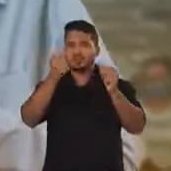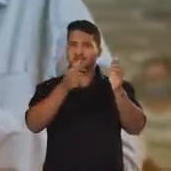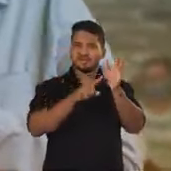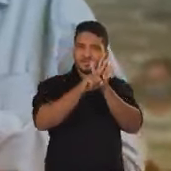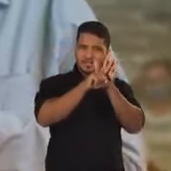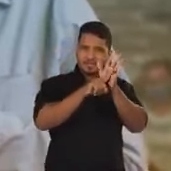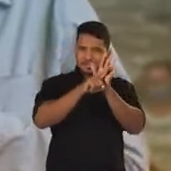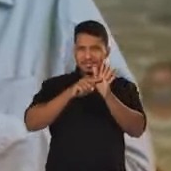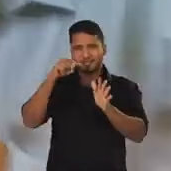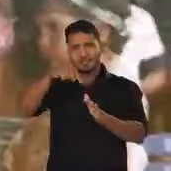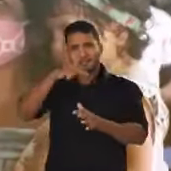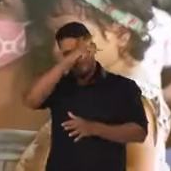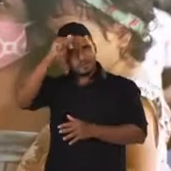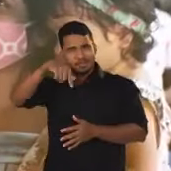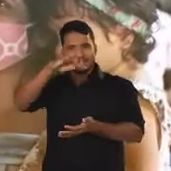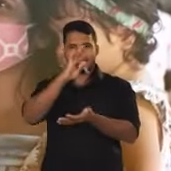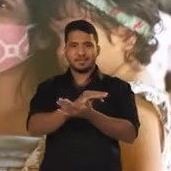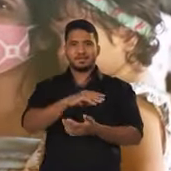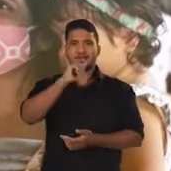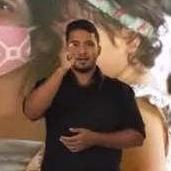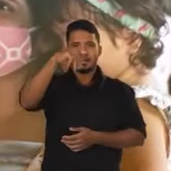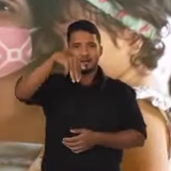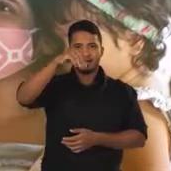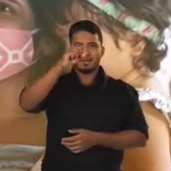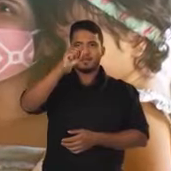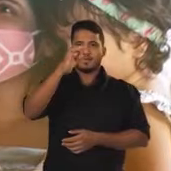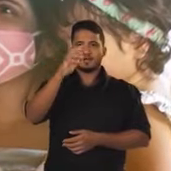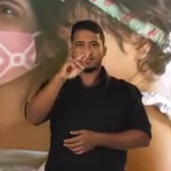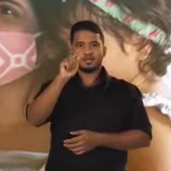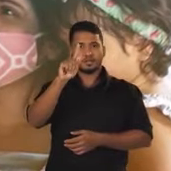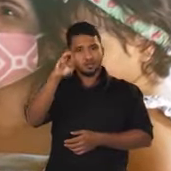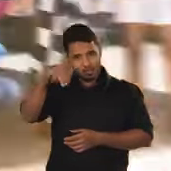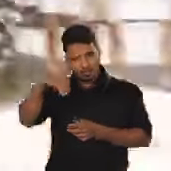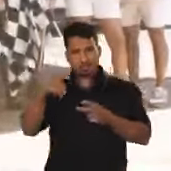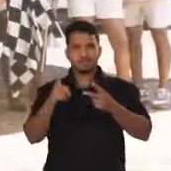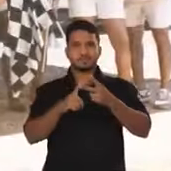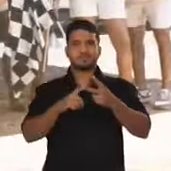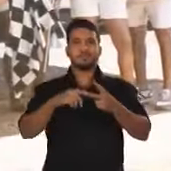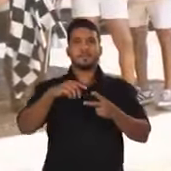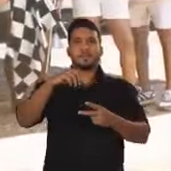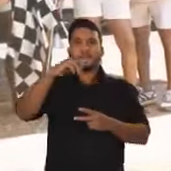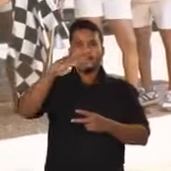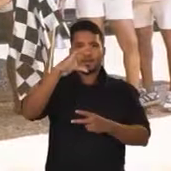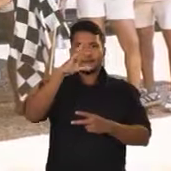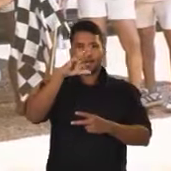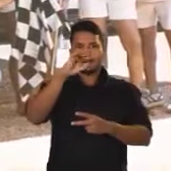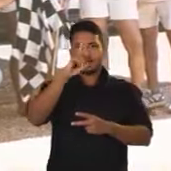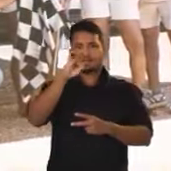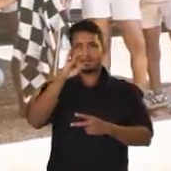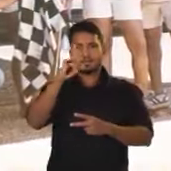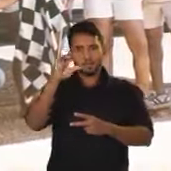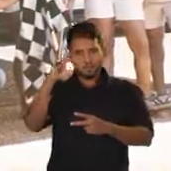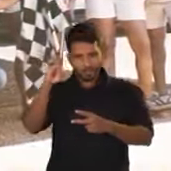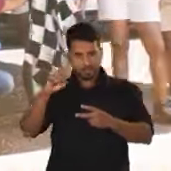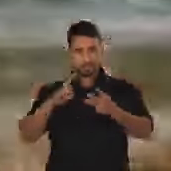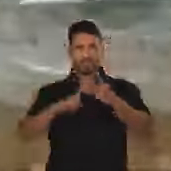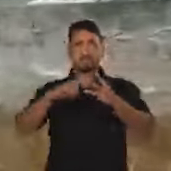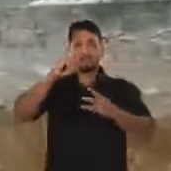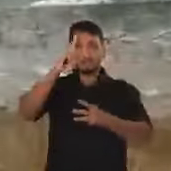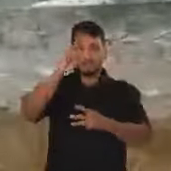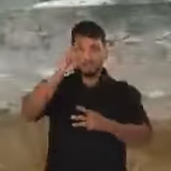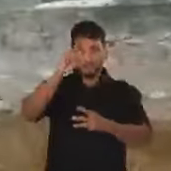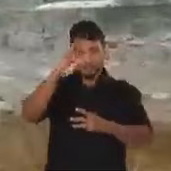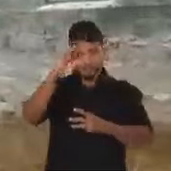vence em todas as pesquisas para a Prefeitura de Teresina. A mostragem, Doutor Pessoa é líder. Credibilidade,